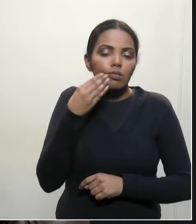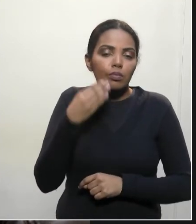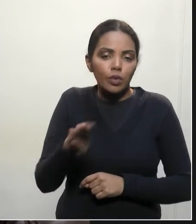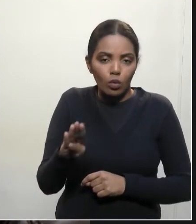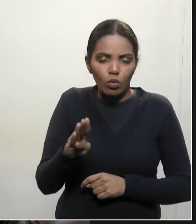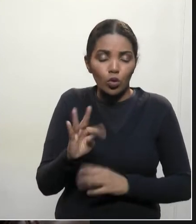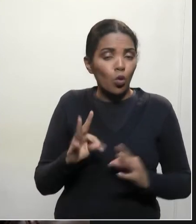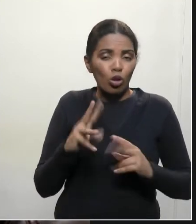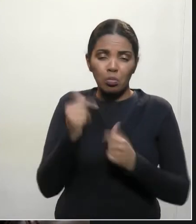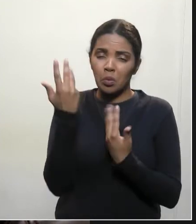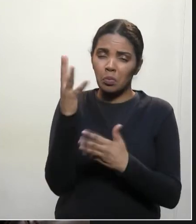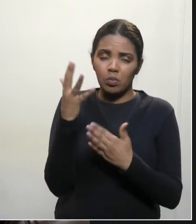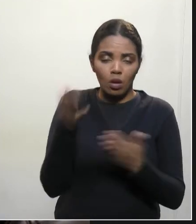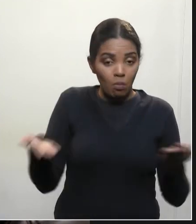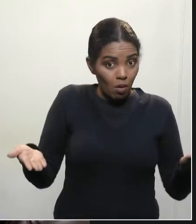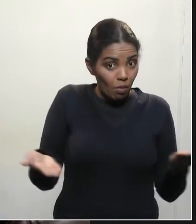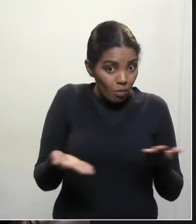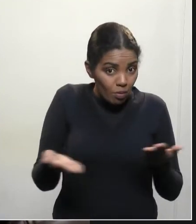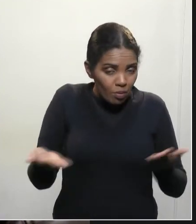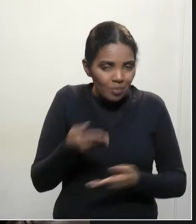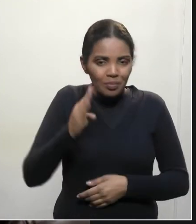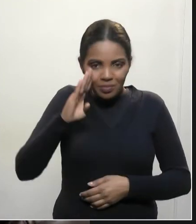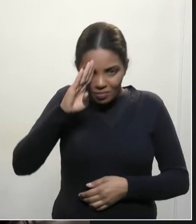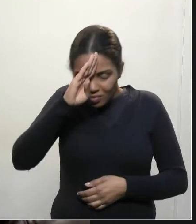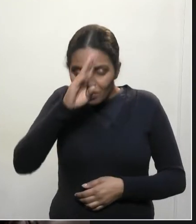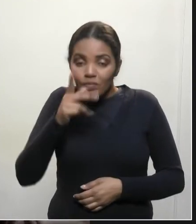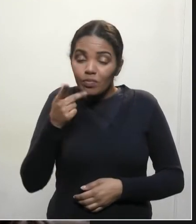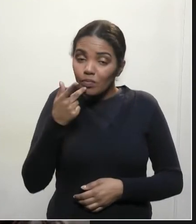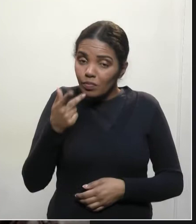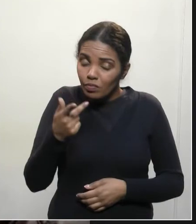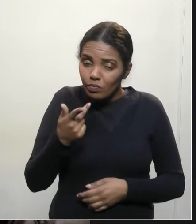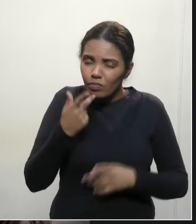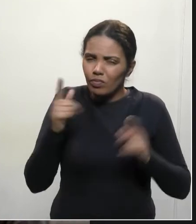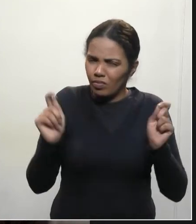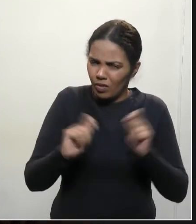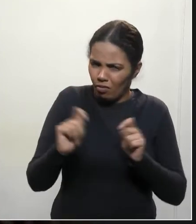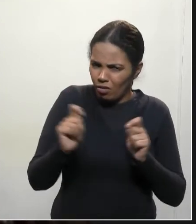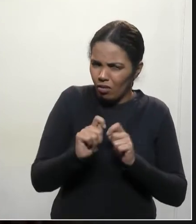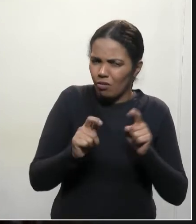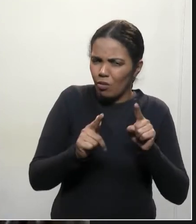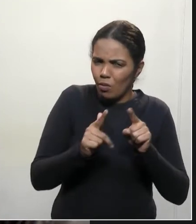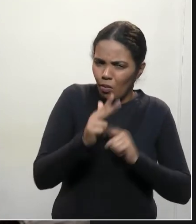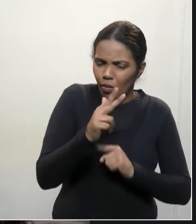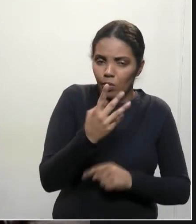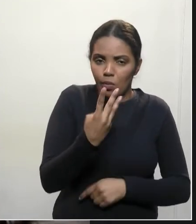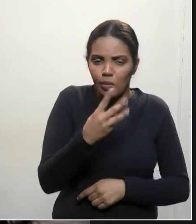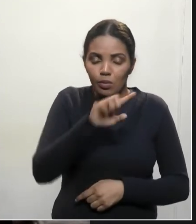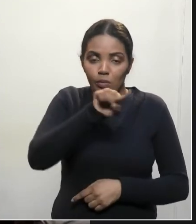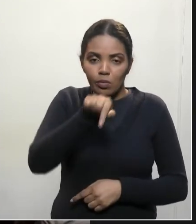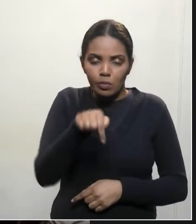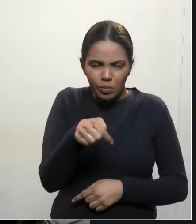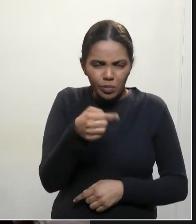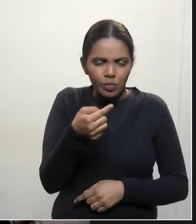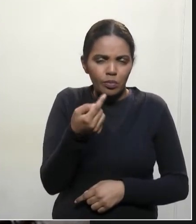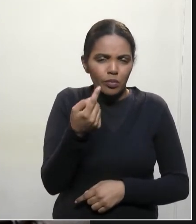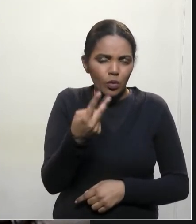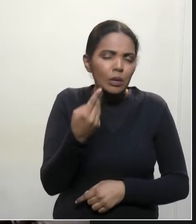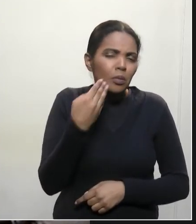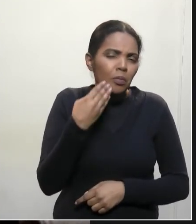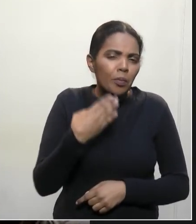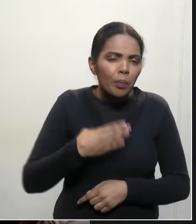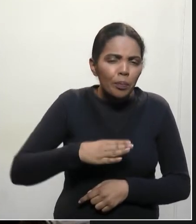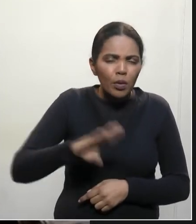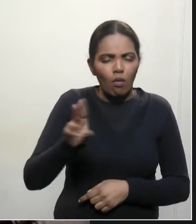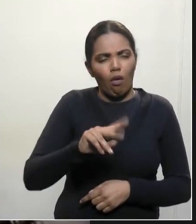faz uma previsão de corte nas despesas não obrigatórias de 4 bilhões. Ah, vai acabar com a educação. Ora, gente, essa